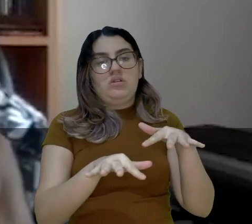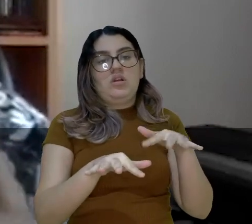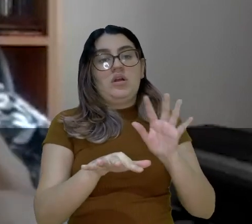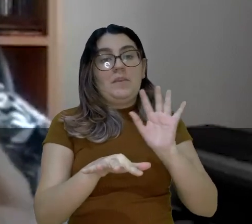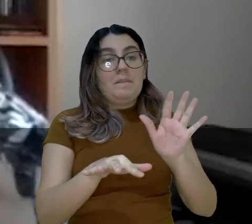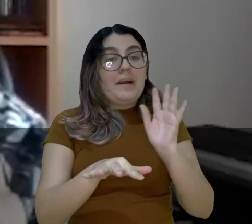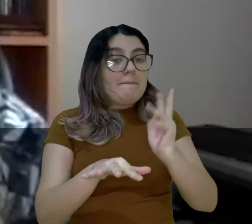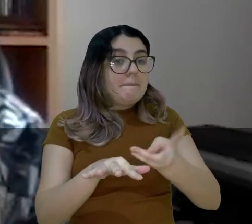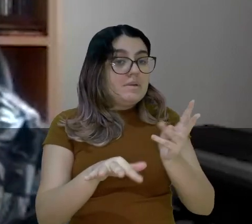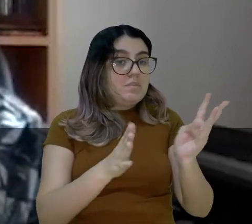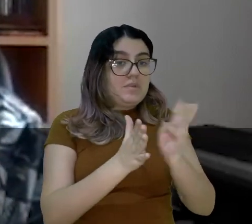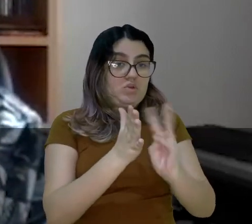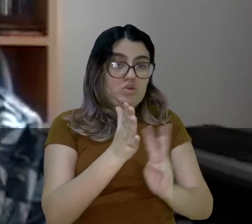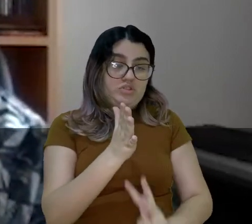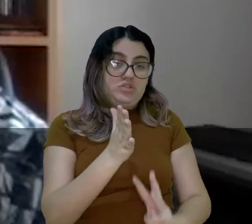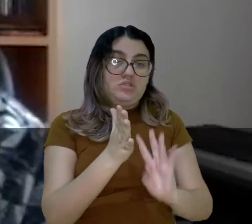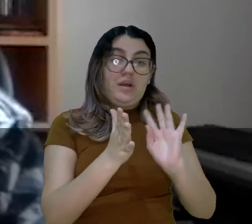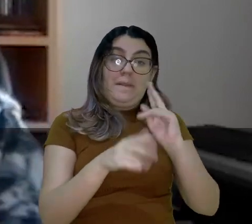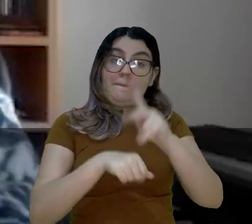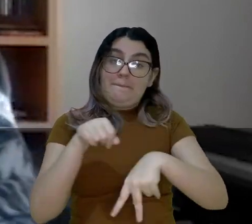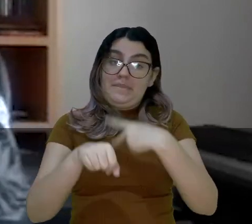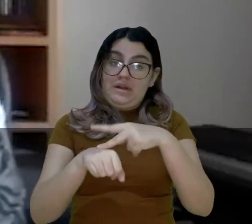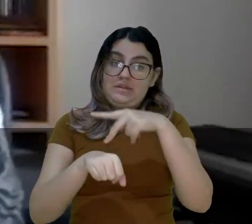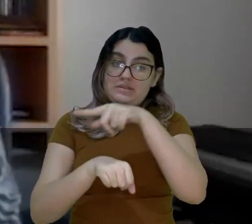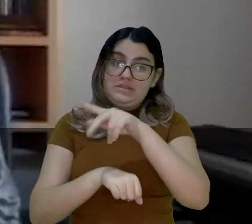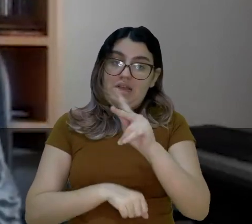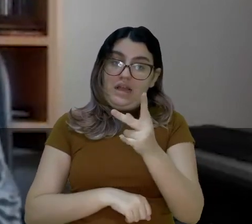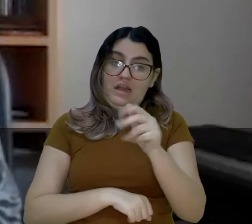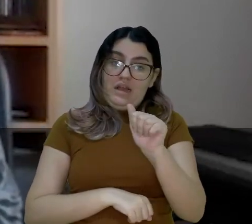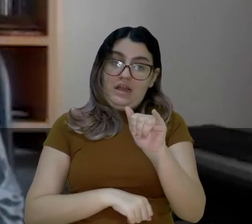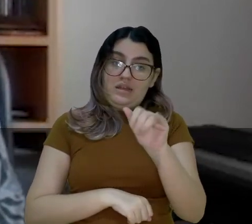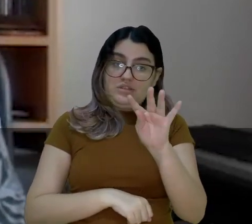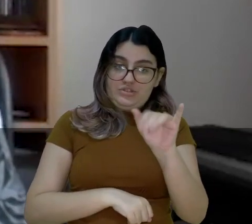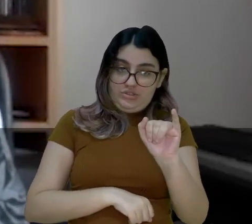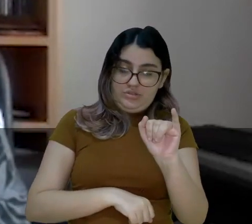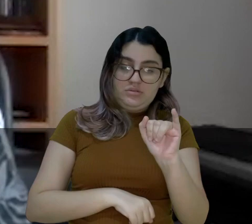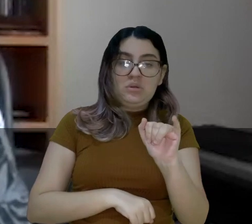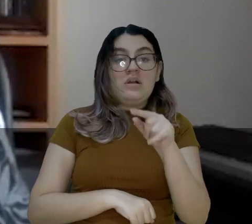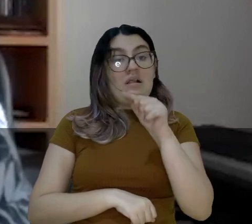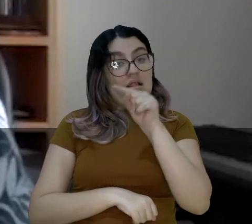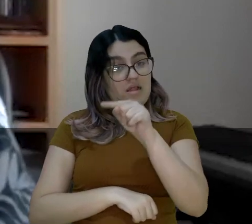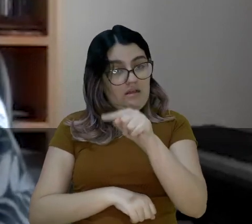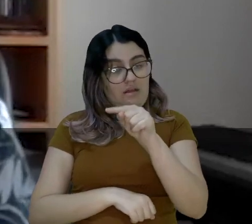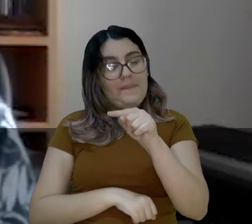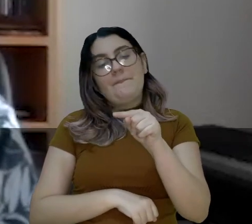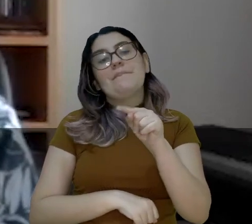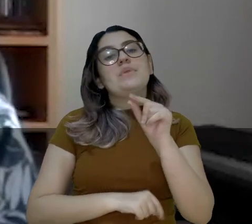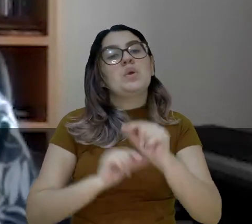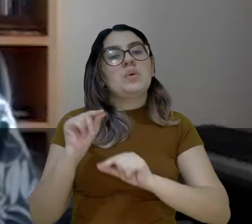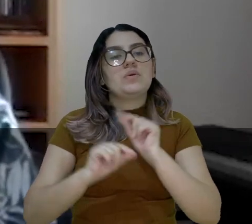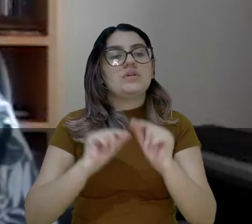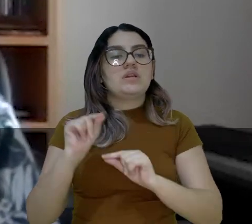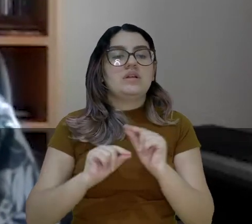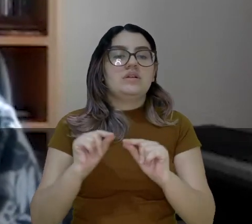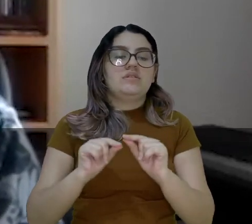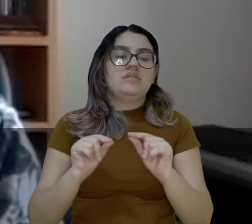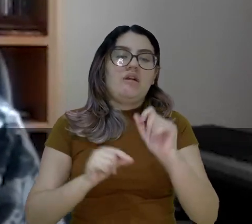mas eu coloquei a mesma metodologia, mas no país Haiti. No Haiti. Em Haiti,